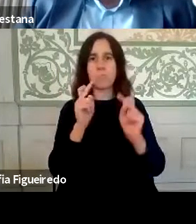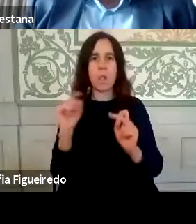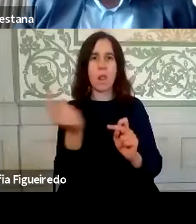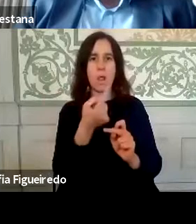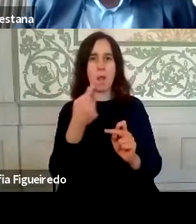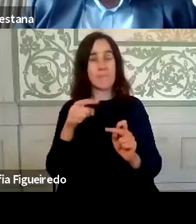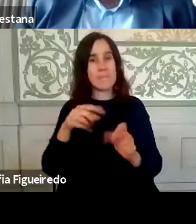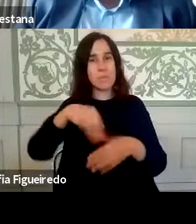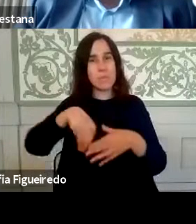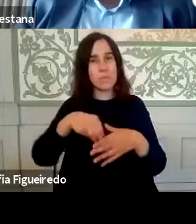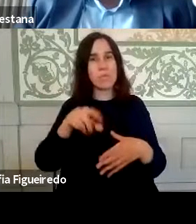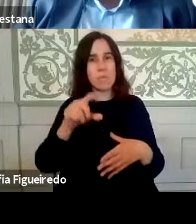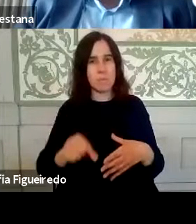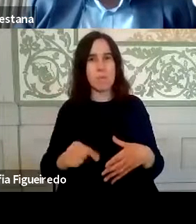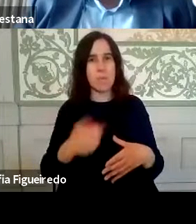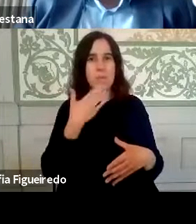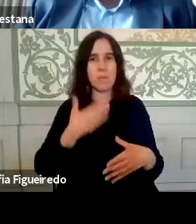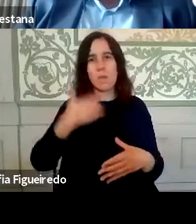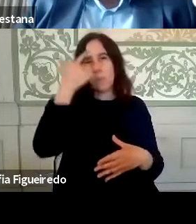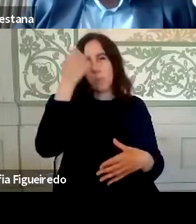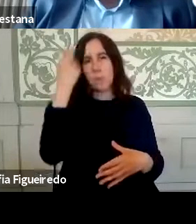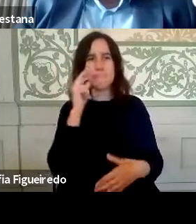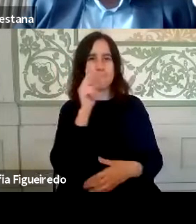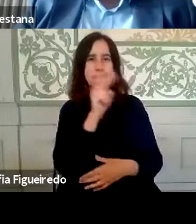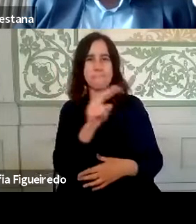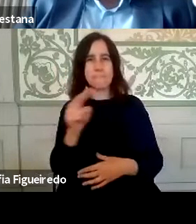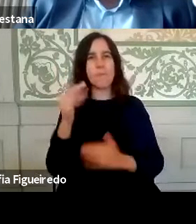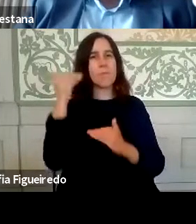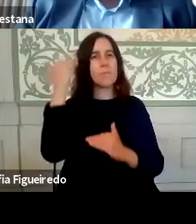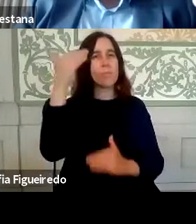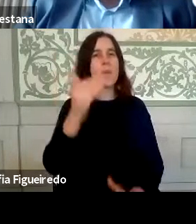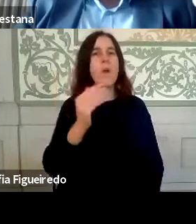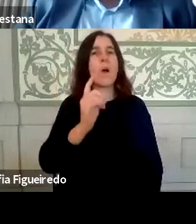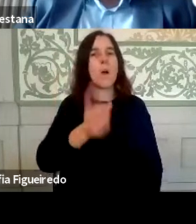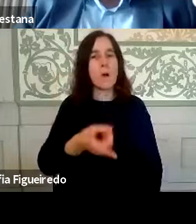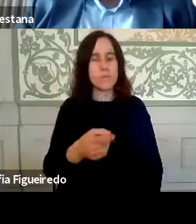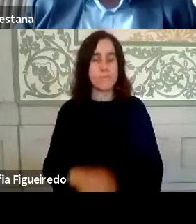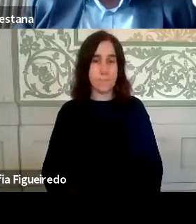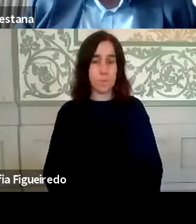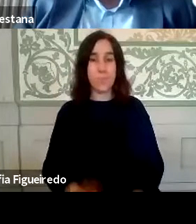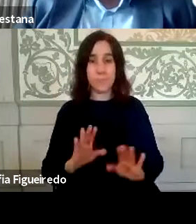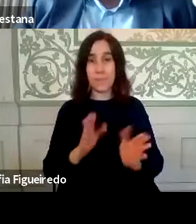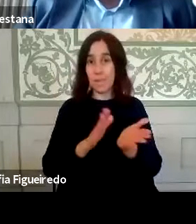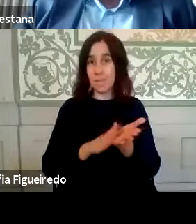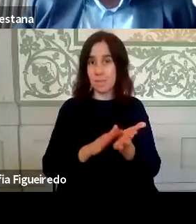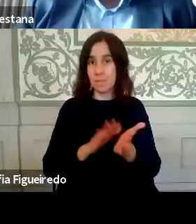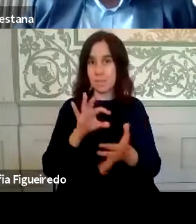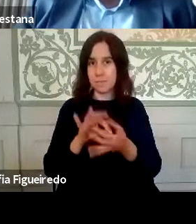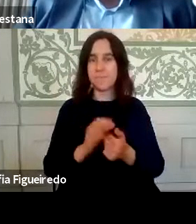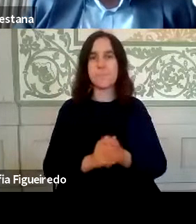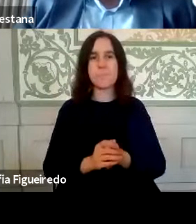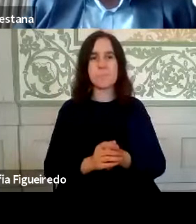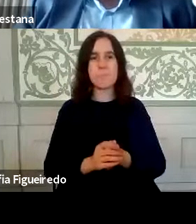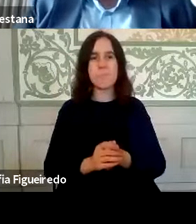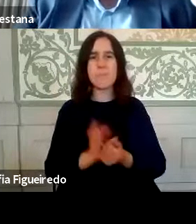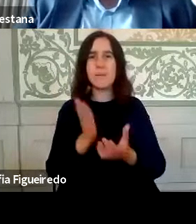contexto é que também importa compreender e observar como é que ele vai suceder no futuro. Quanto às evidências, aquela parte dos